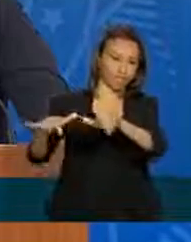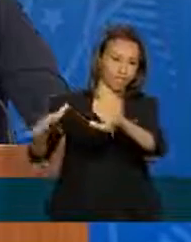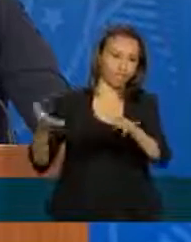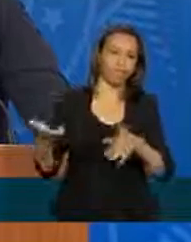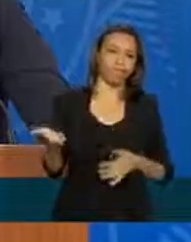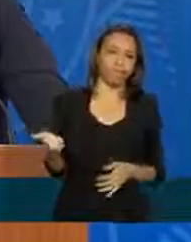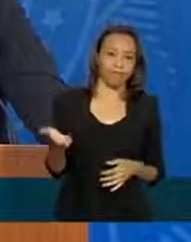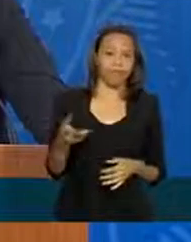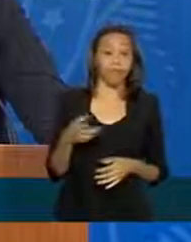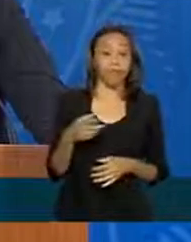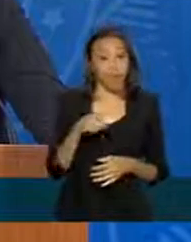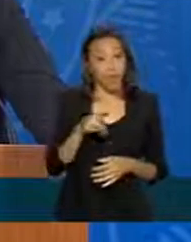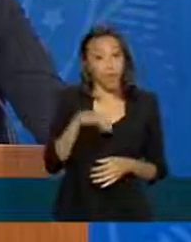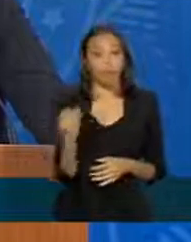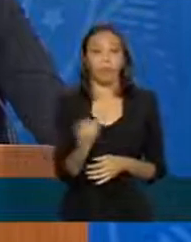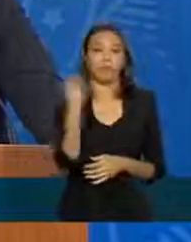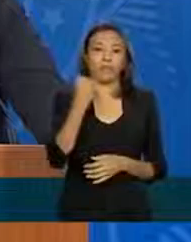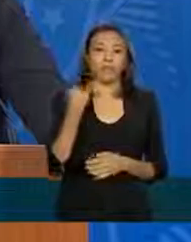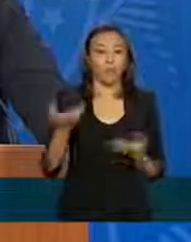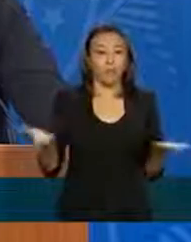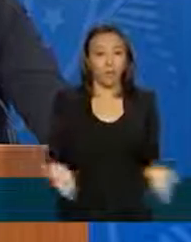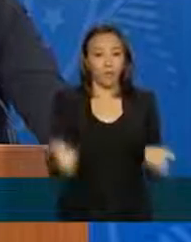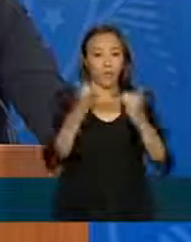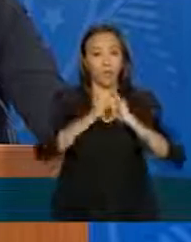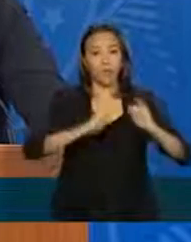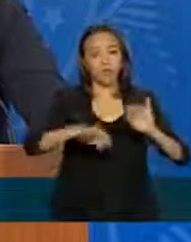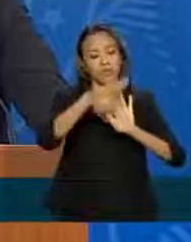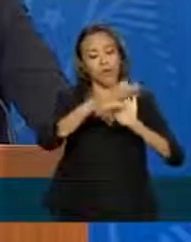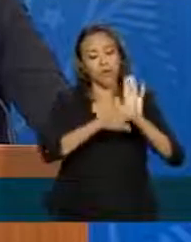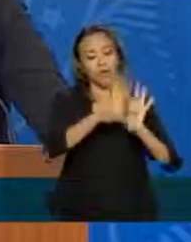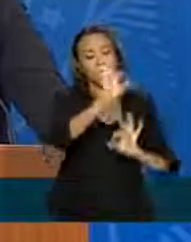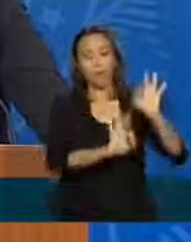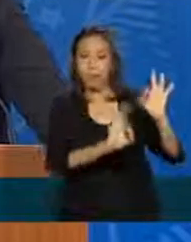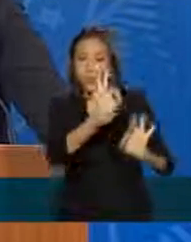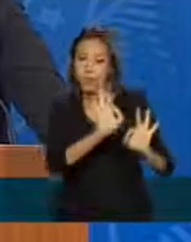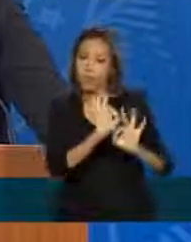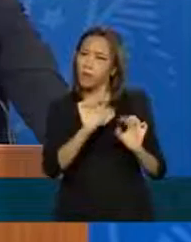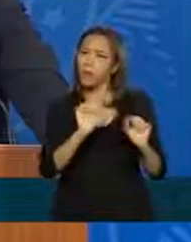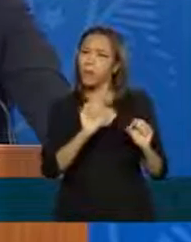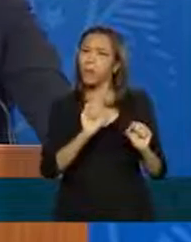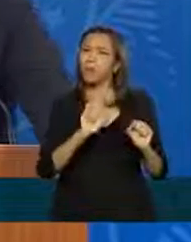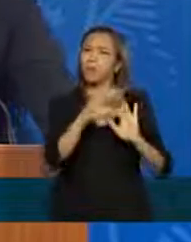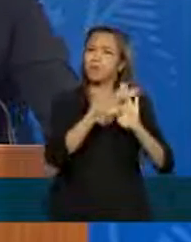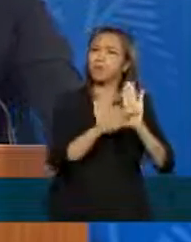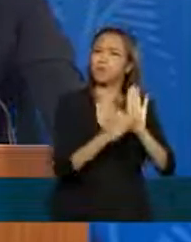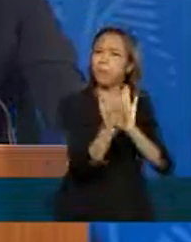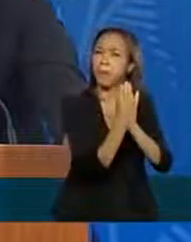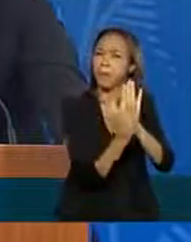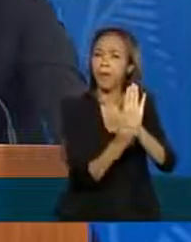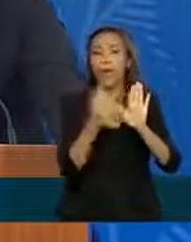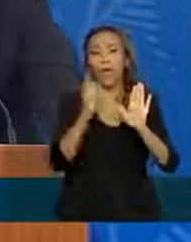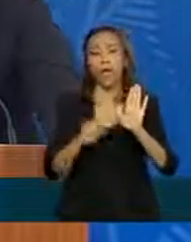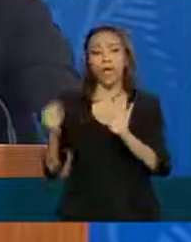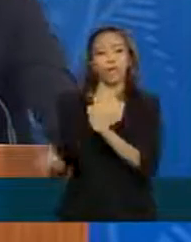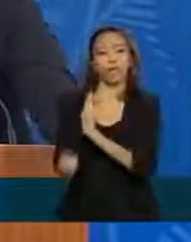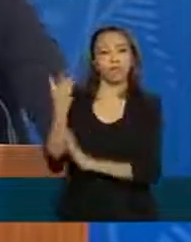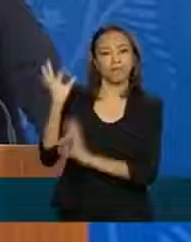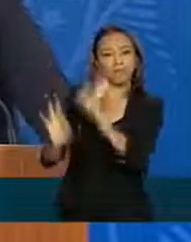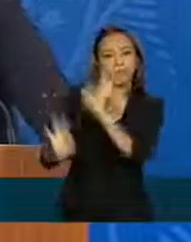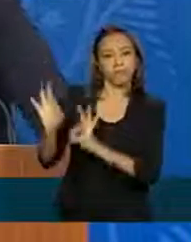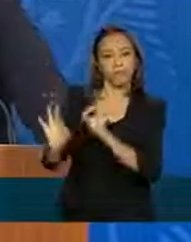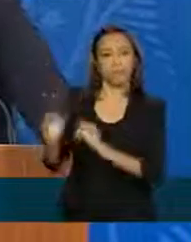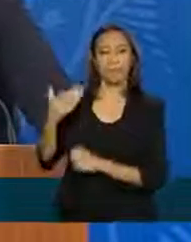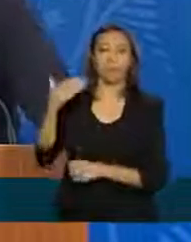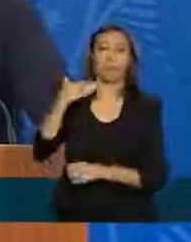foi muito importante anunciar esse programa que eu vou anunciar agora. Basicamente, é um programa formulado pelo Banco Central, Ministério da